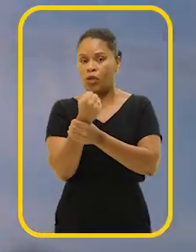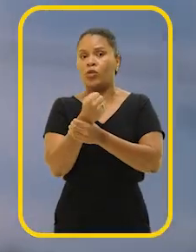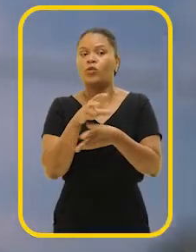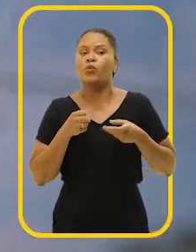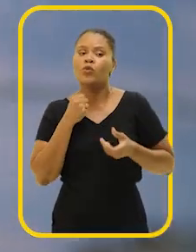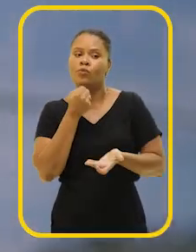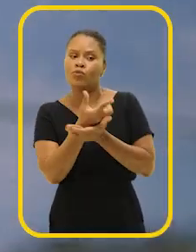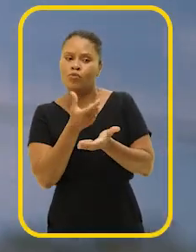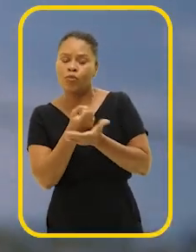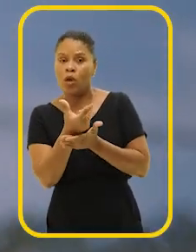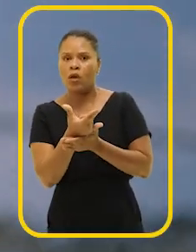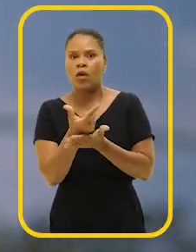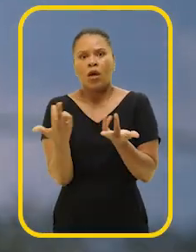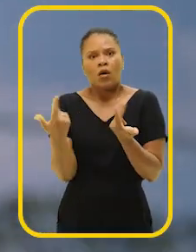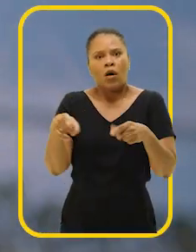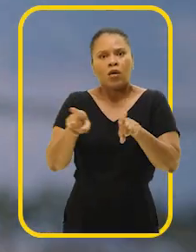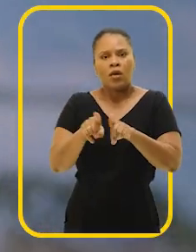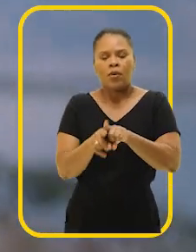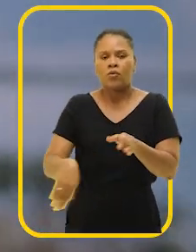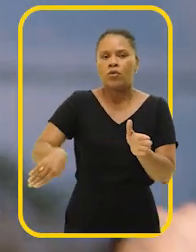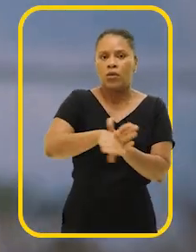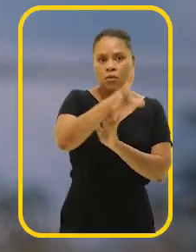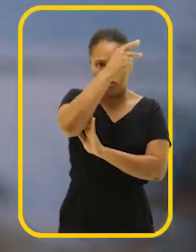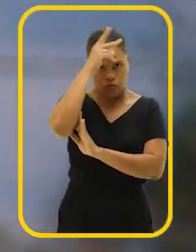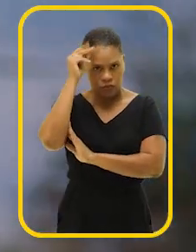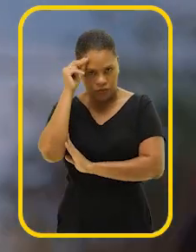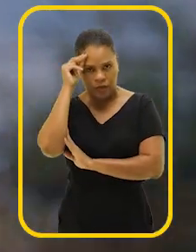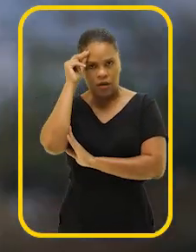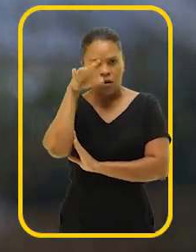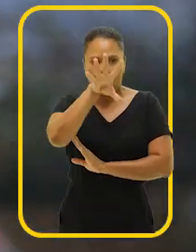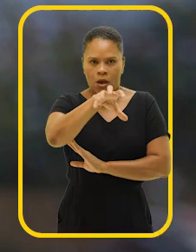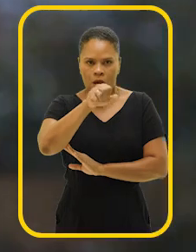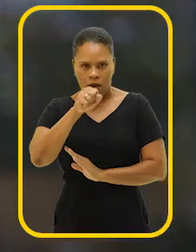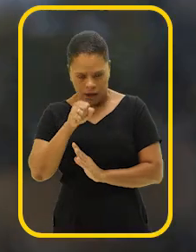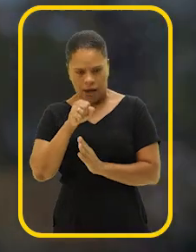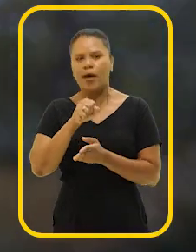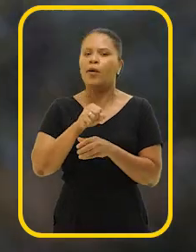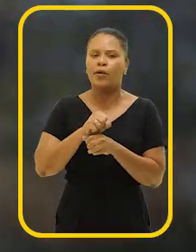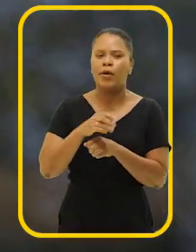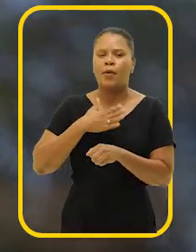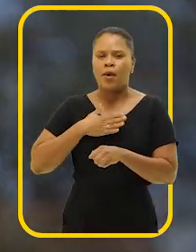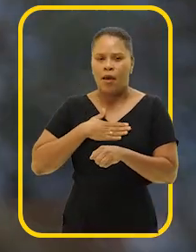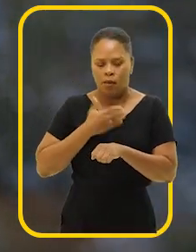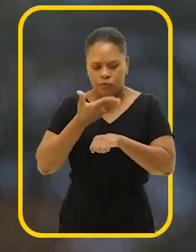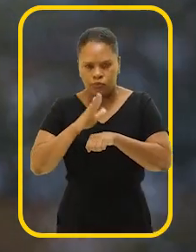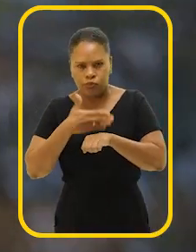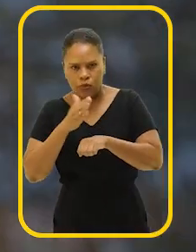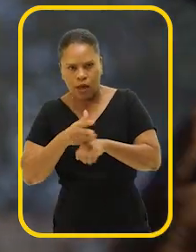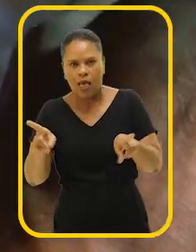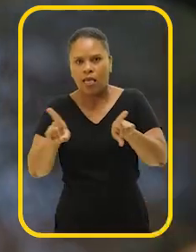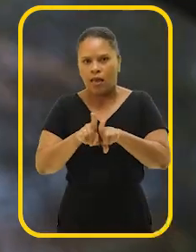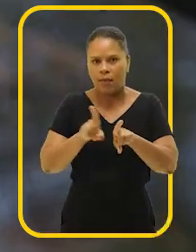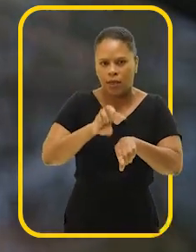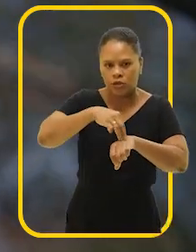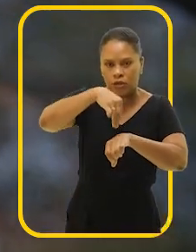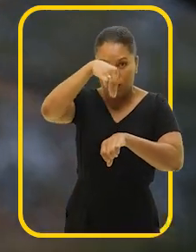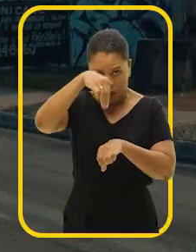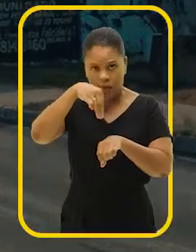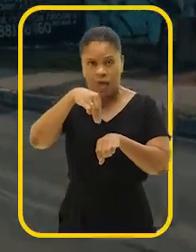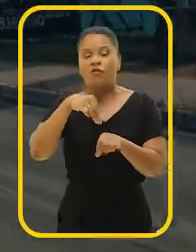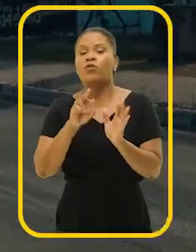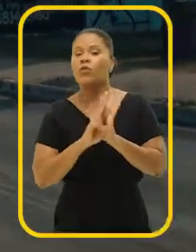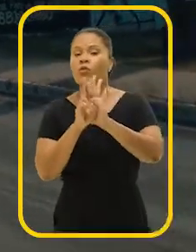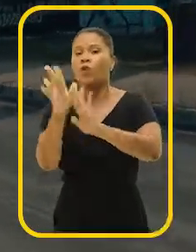A mesma coisa vai acontecer quando a chegar na prefeitura. Eu vou pegar minha tese de doutorado e colocar em prática e as escolas públicas municipais de São Luís vão ser referência